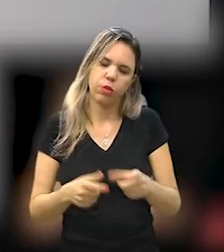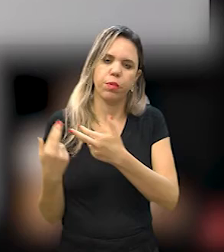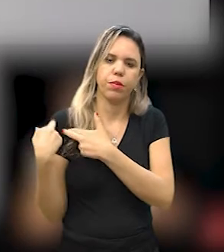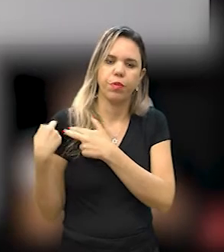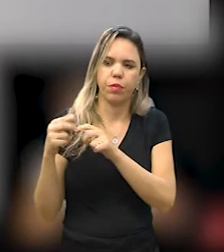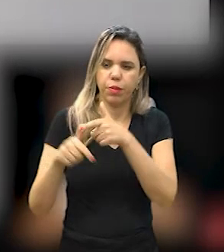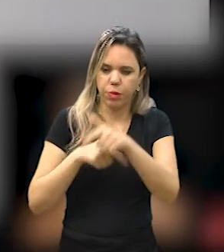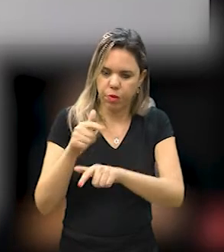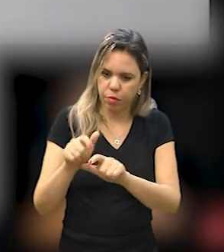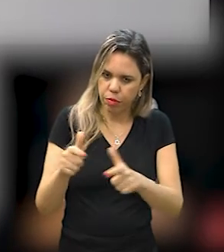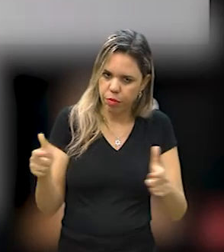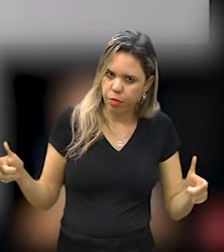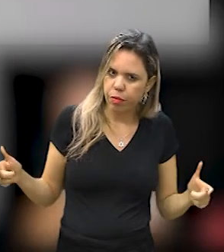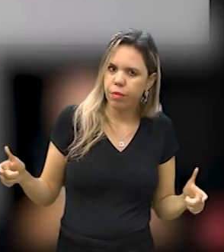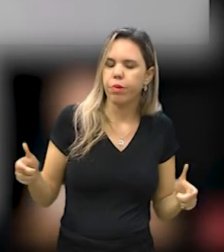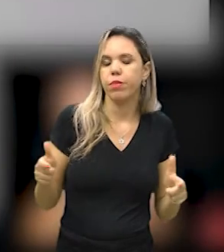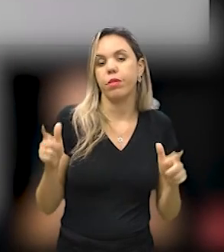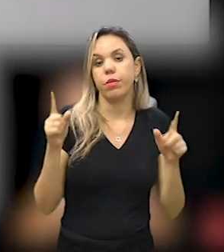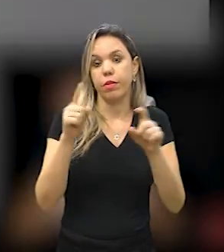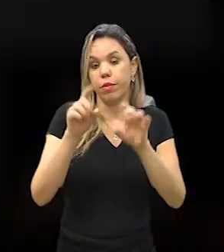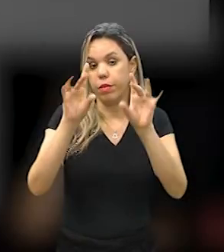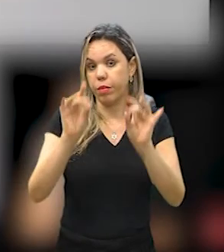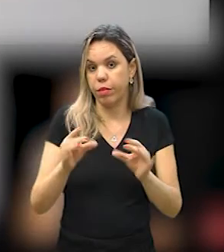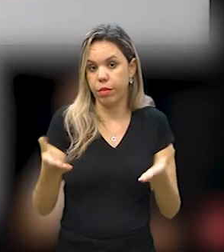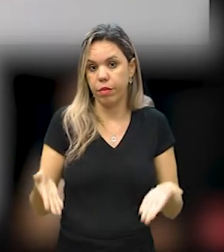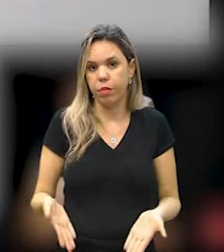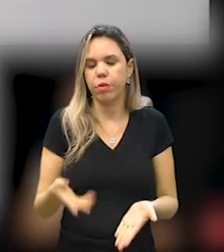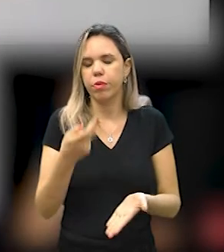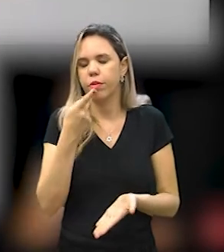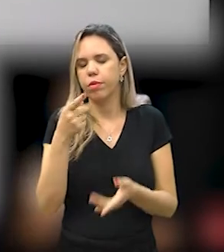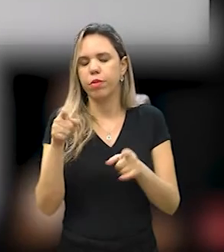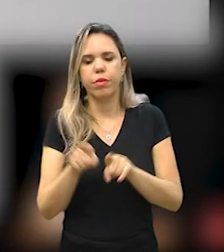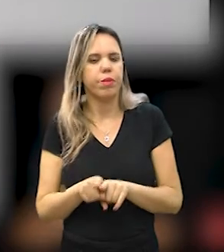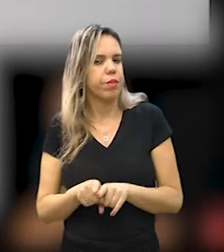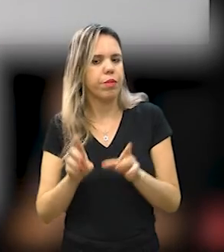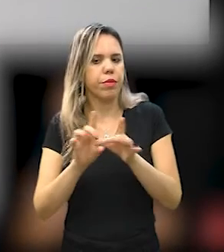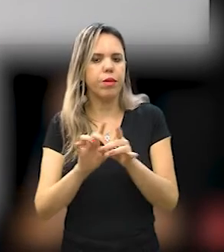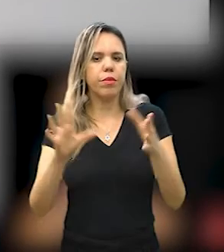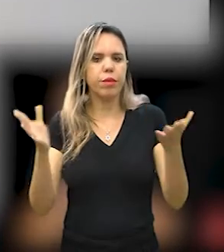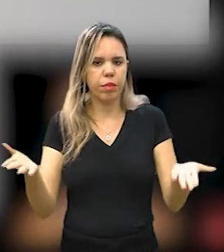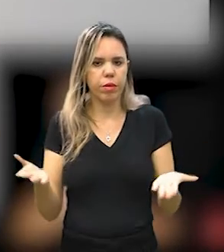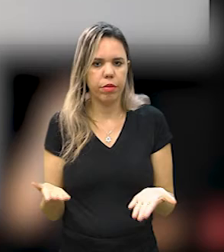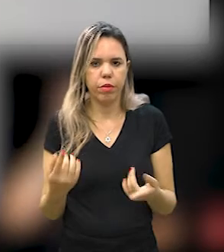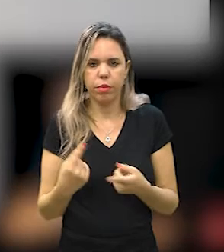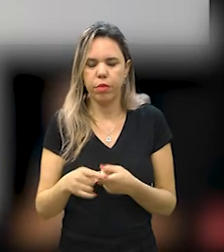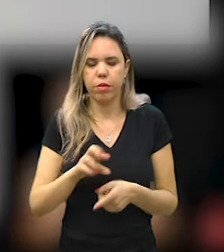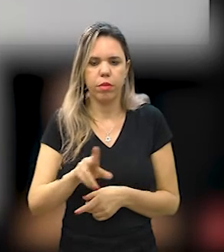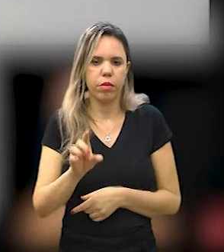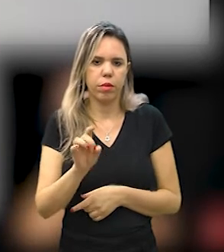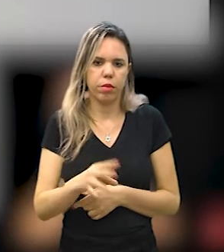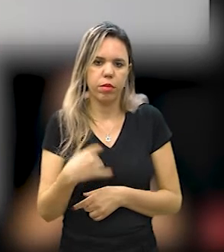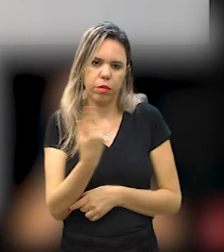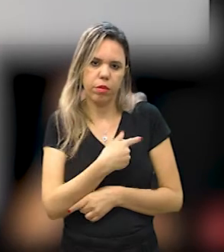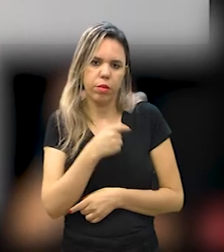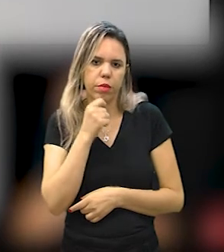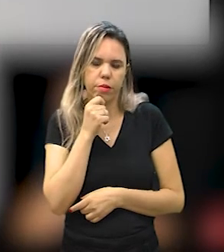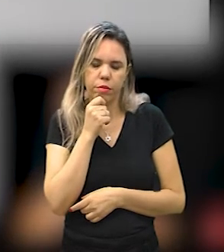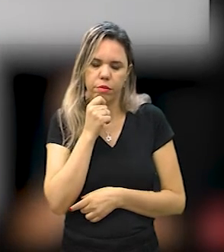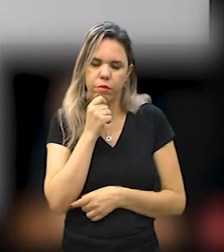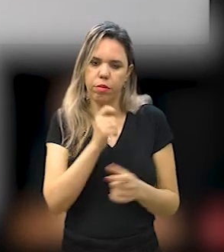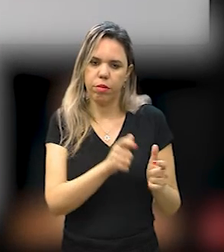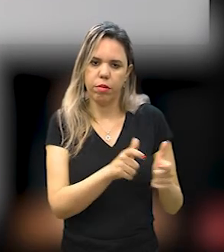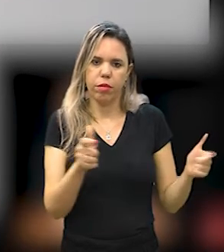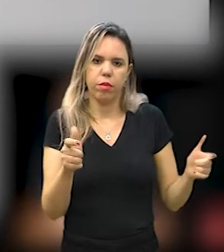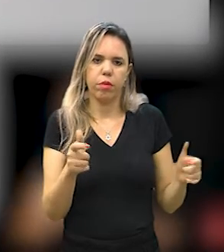grande, é um trabalho delicado e aqui a gente se coloca também à disposição porque não somos ainda